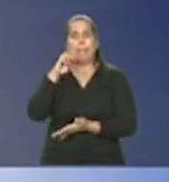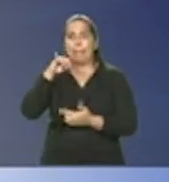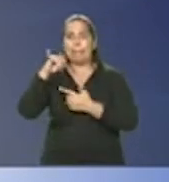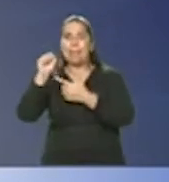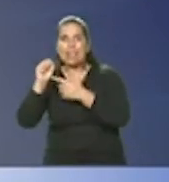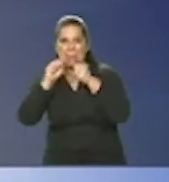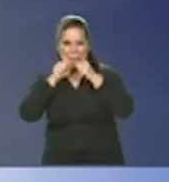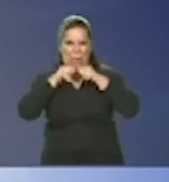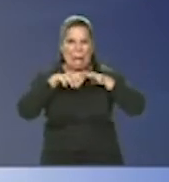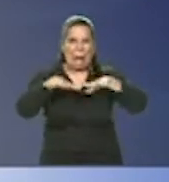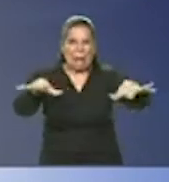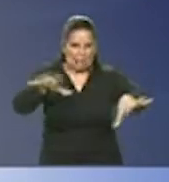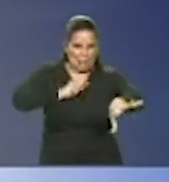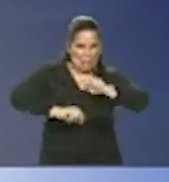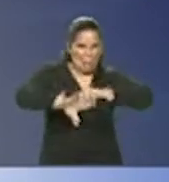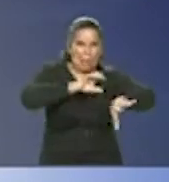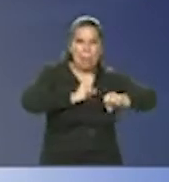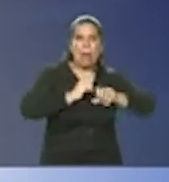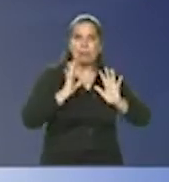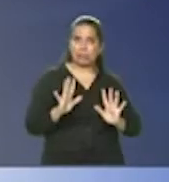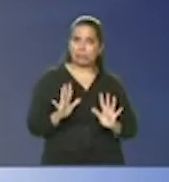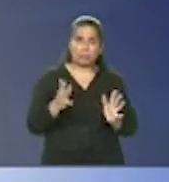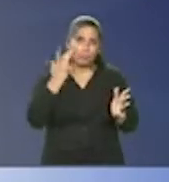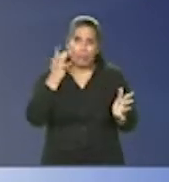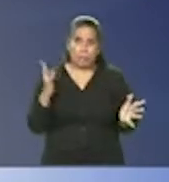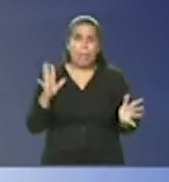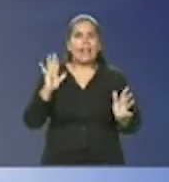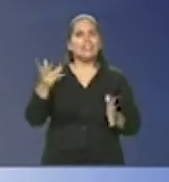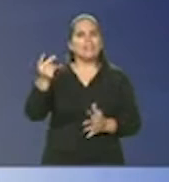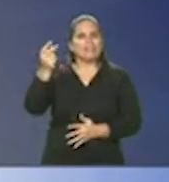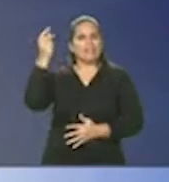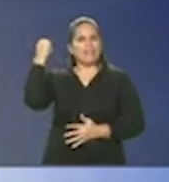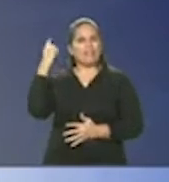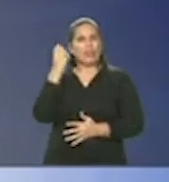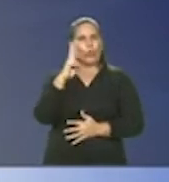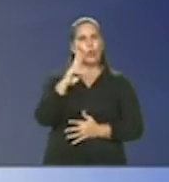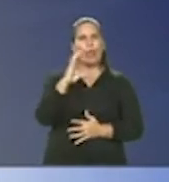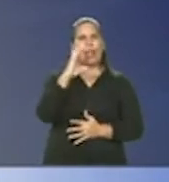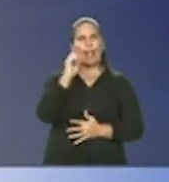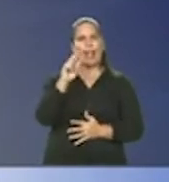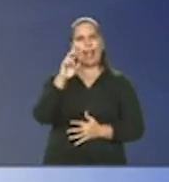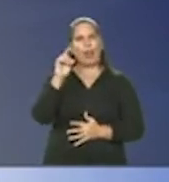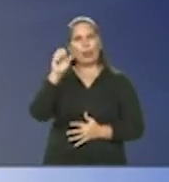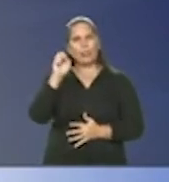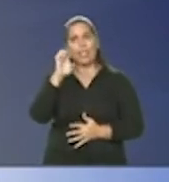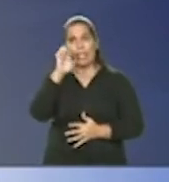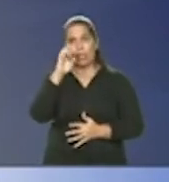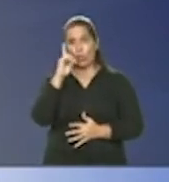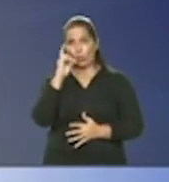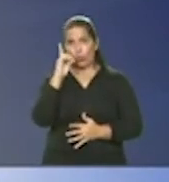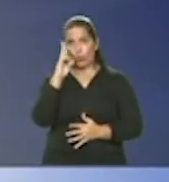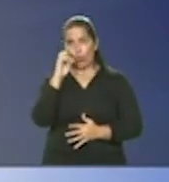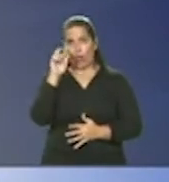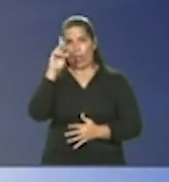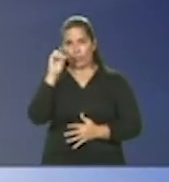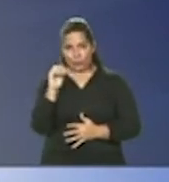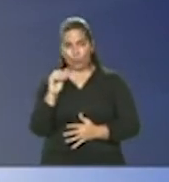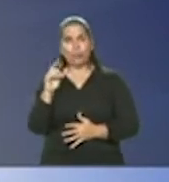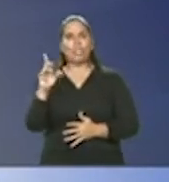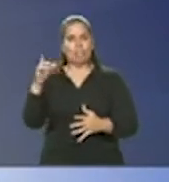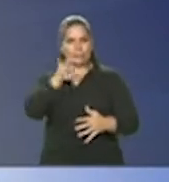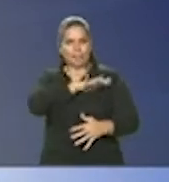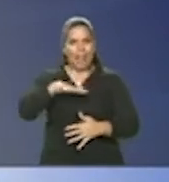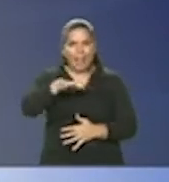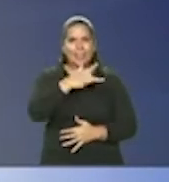mas desde o começo desde a época do doutor Carlos Eduardo a prefeitura do Rio de Janeiro seu setor de saúde